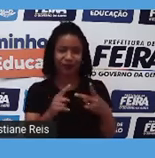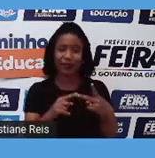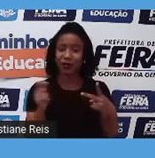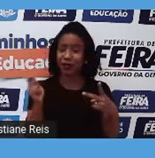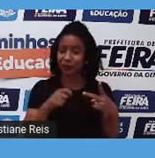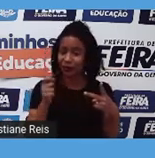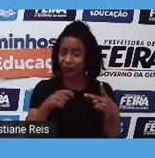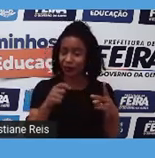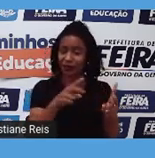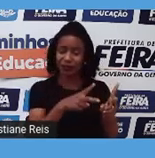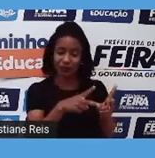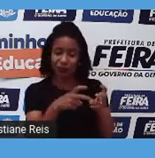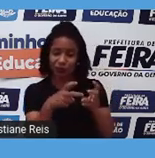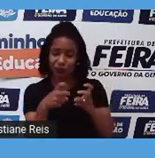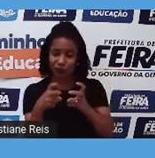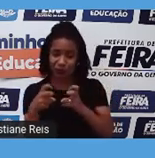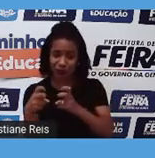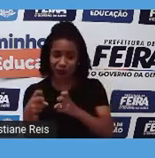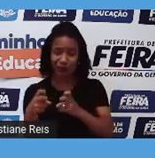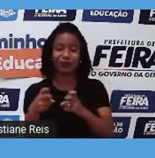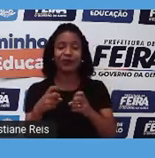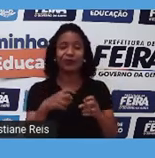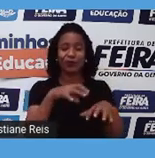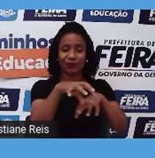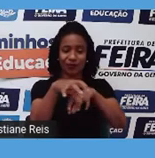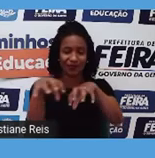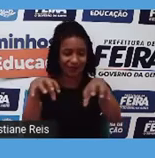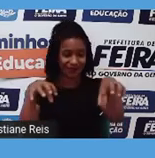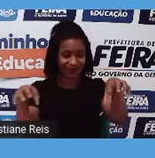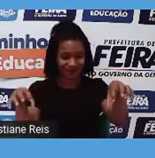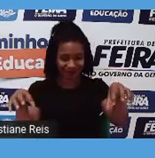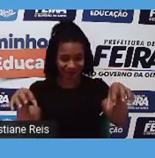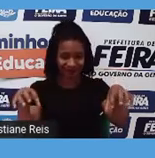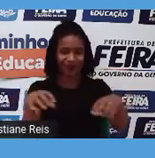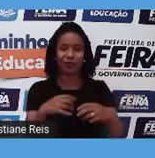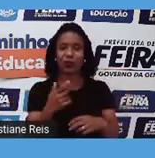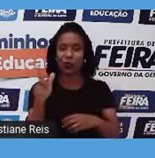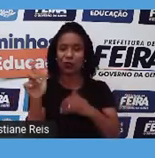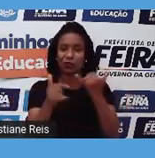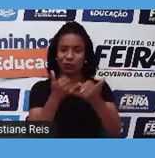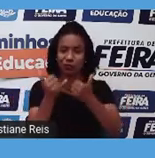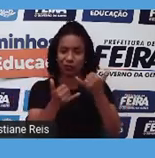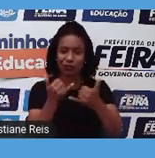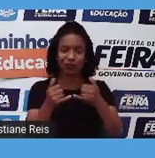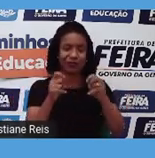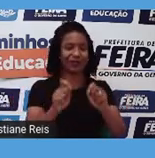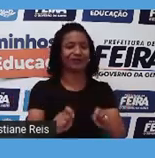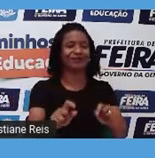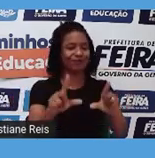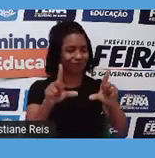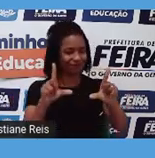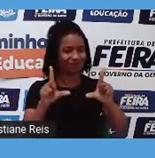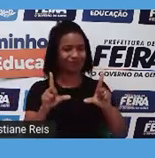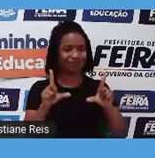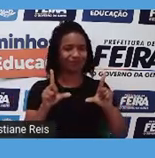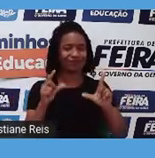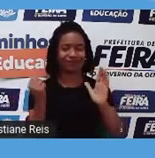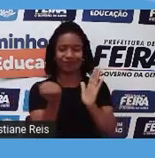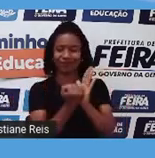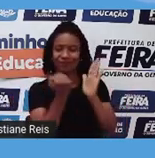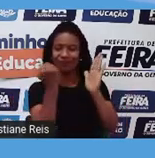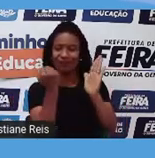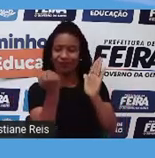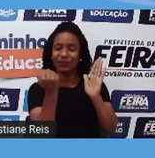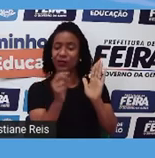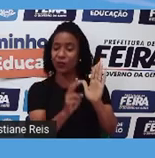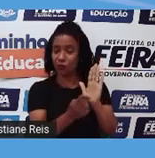próximos reinos e aqui você pode acessar o seu certificado. Você coloca aqui